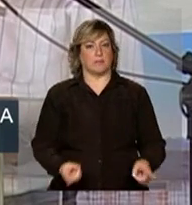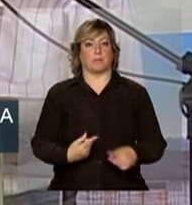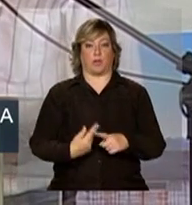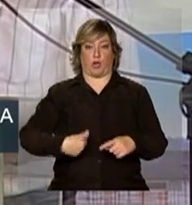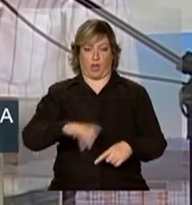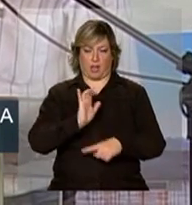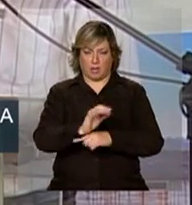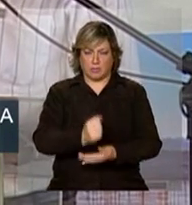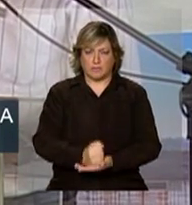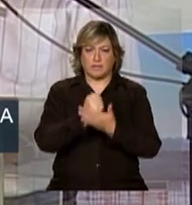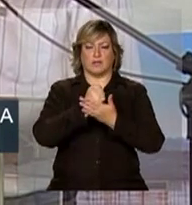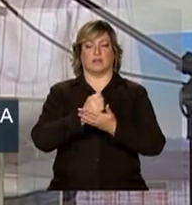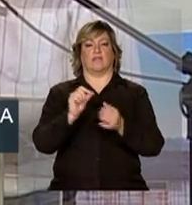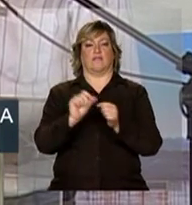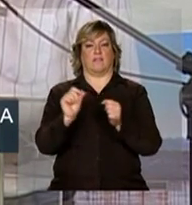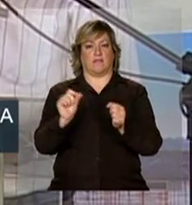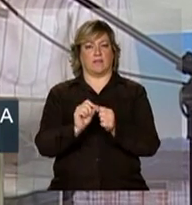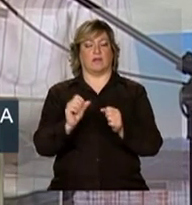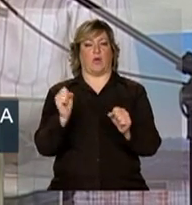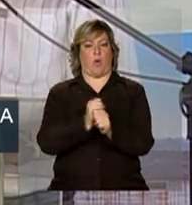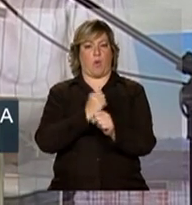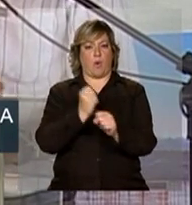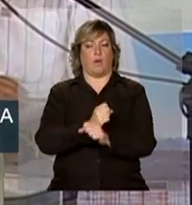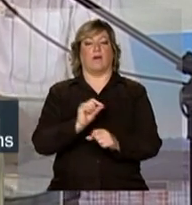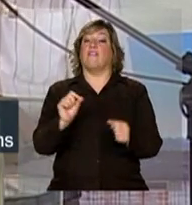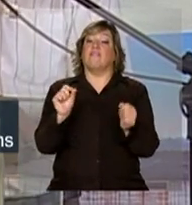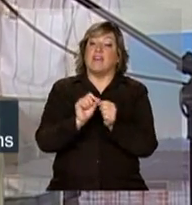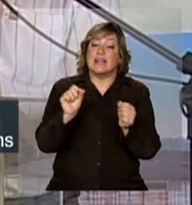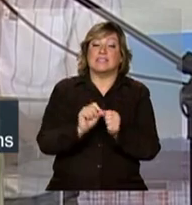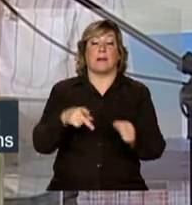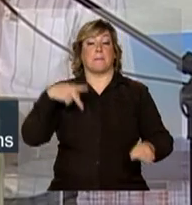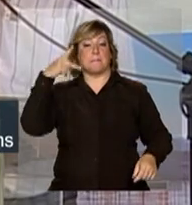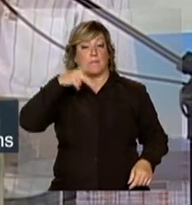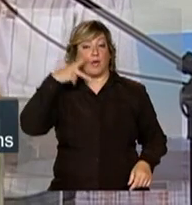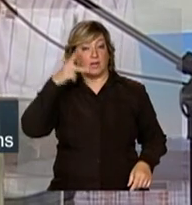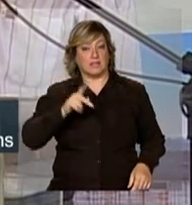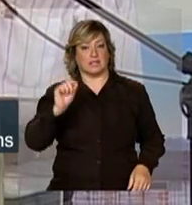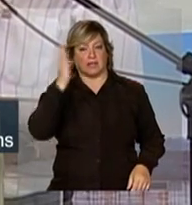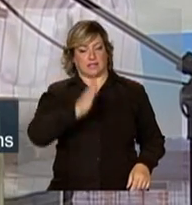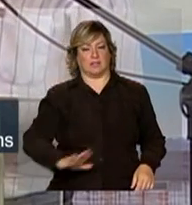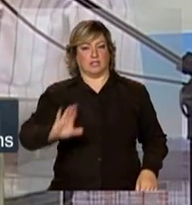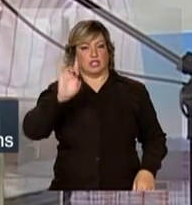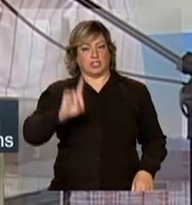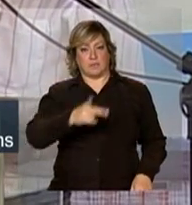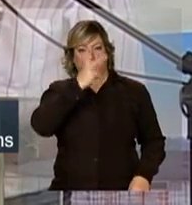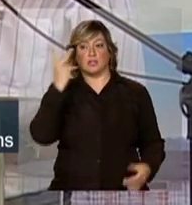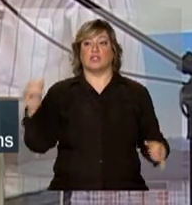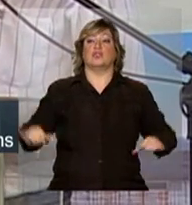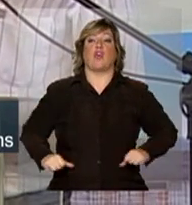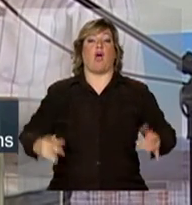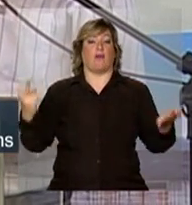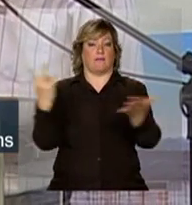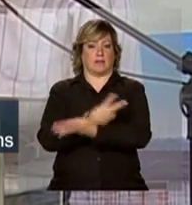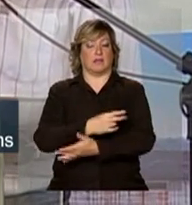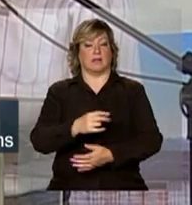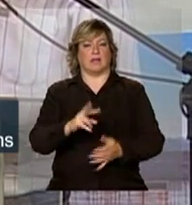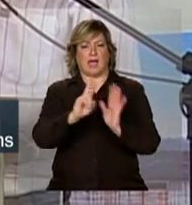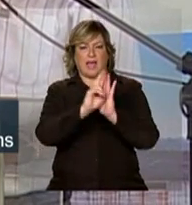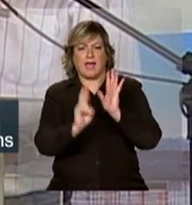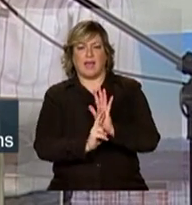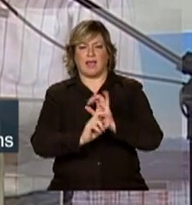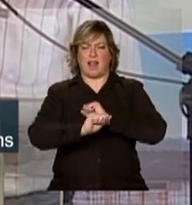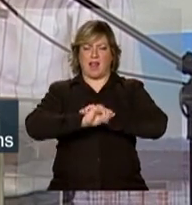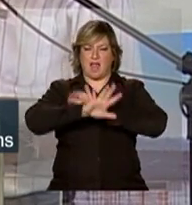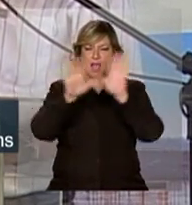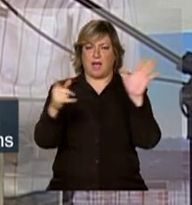defesa, a construção da política nacional dos direitos dos atingidos a partir de regras claras, que vai estar, então,